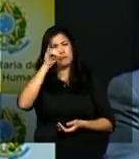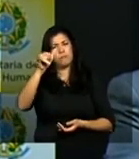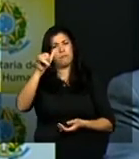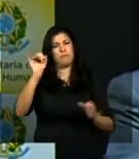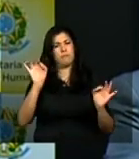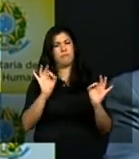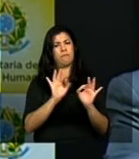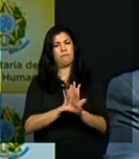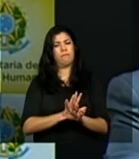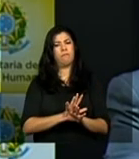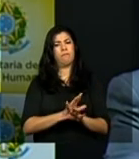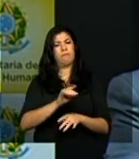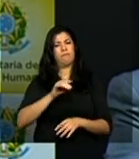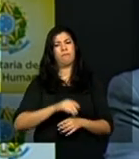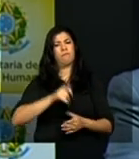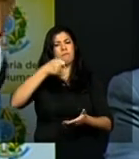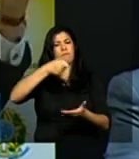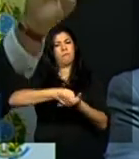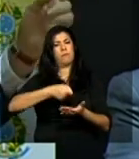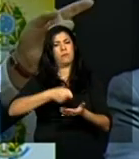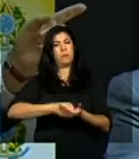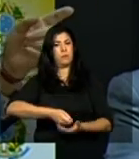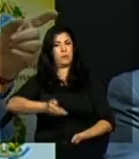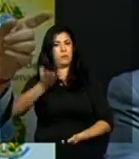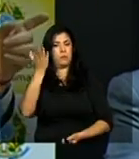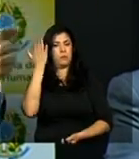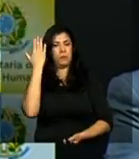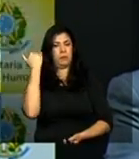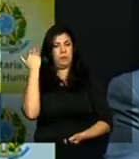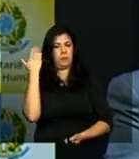naquela época